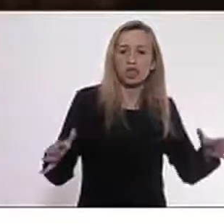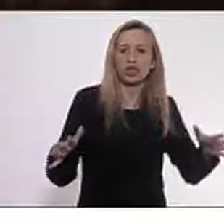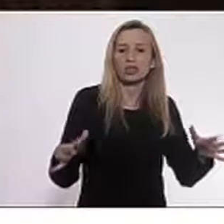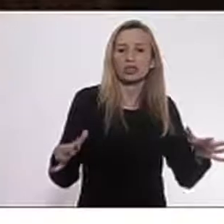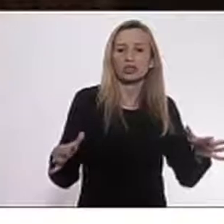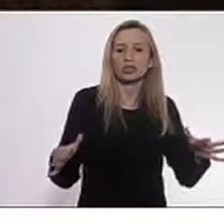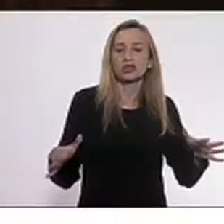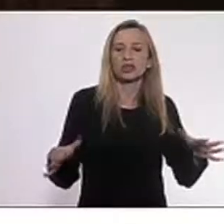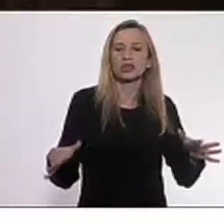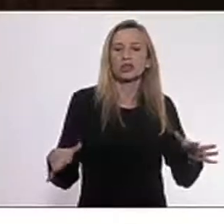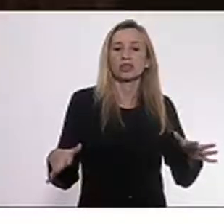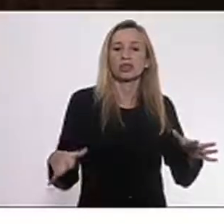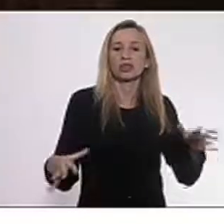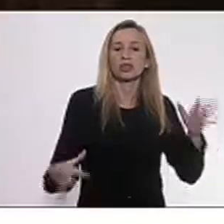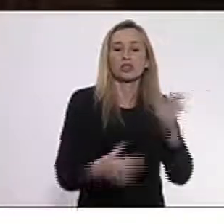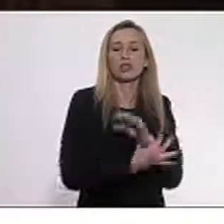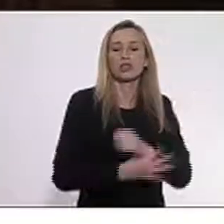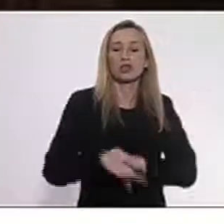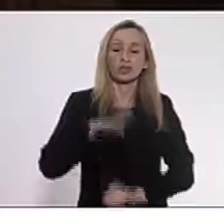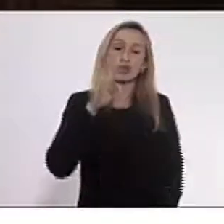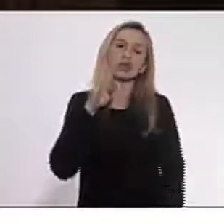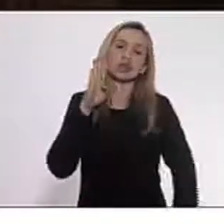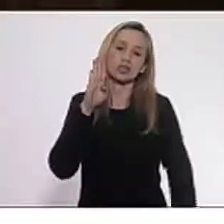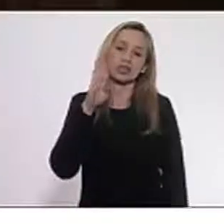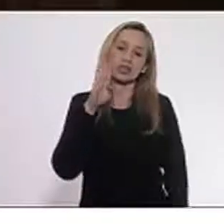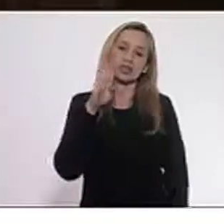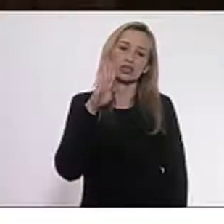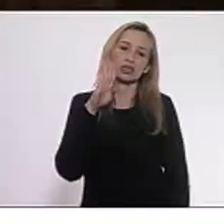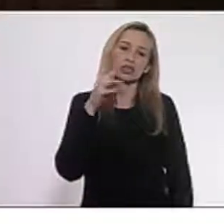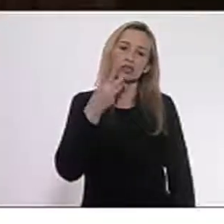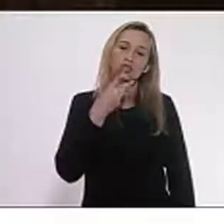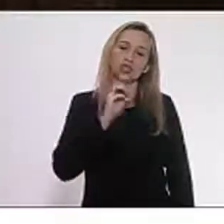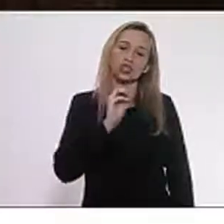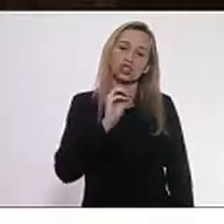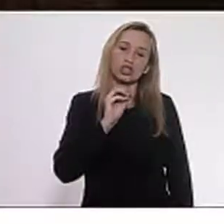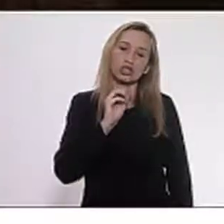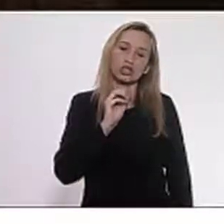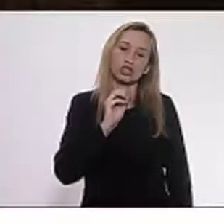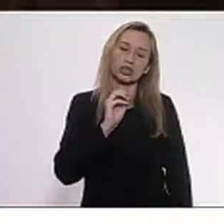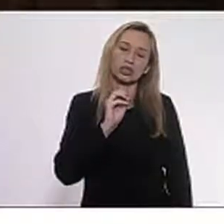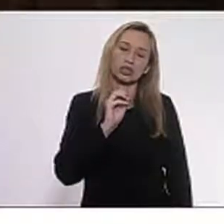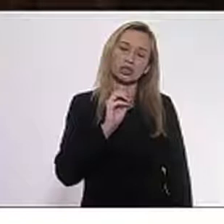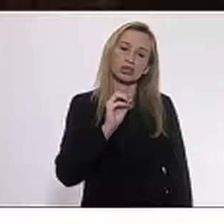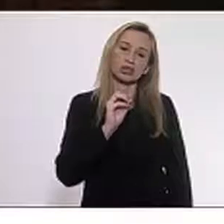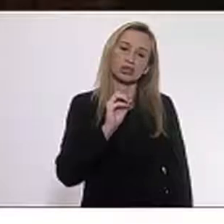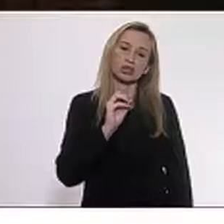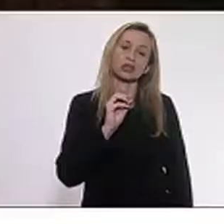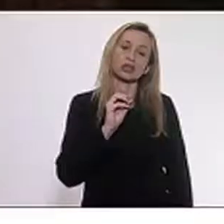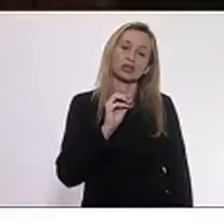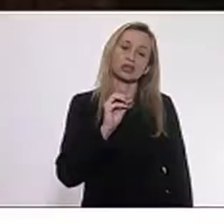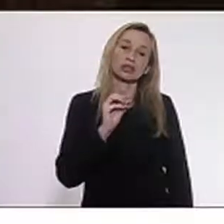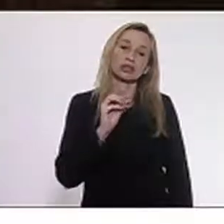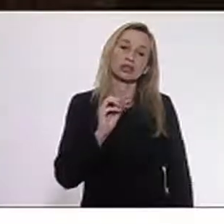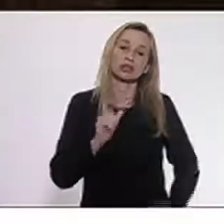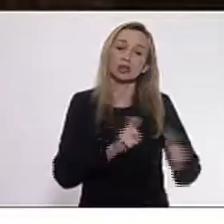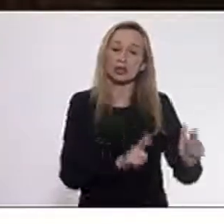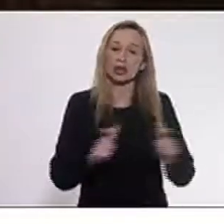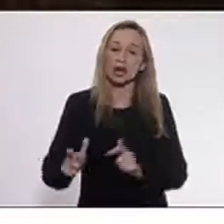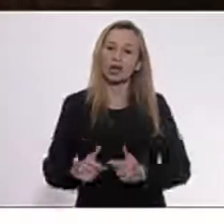segurança presente para as 30 regiões